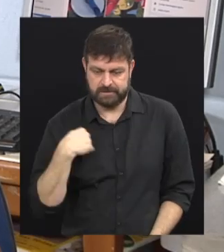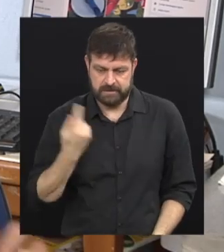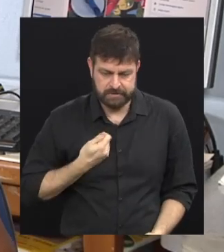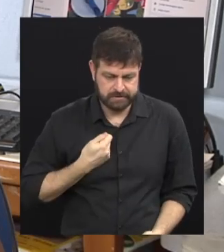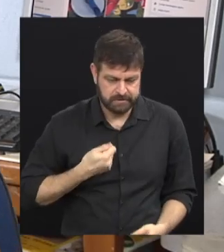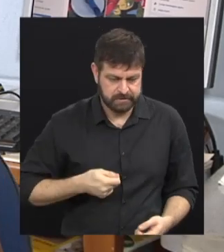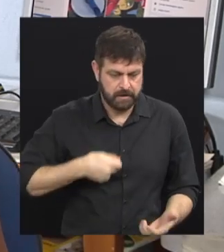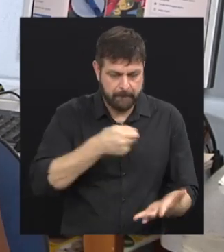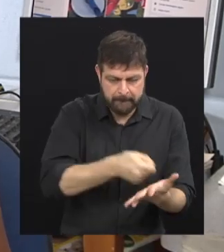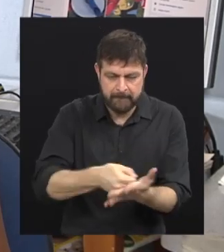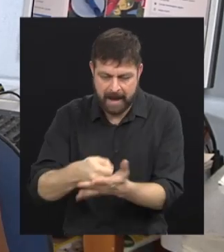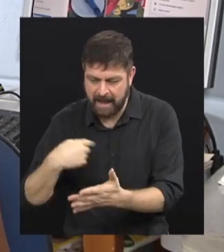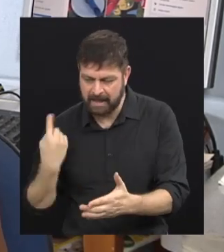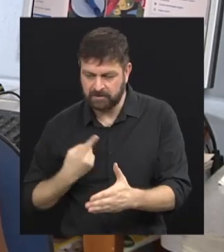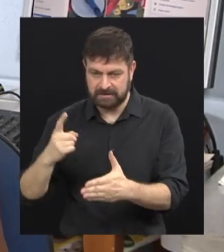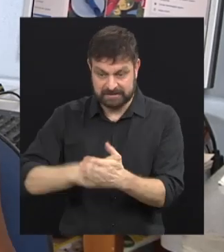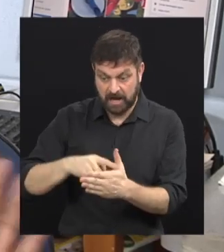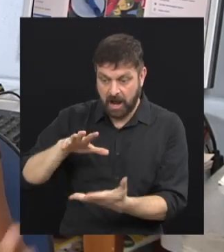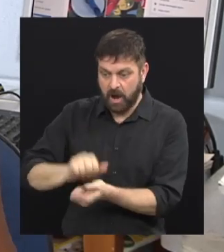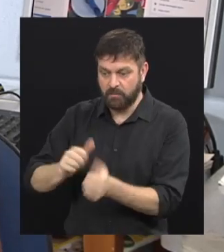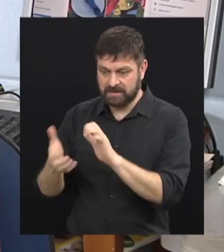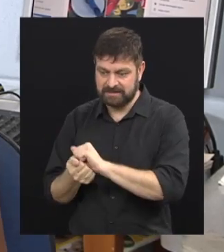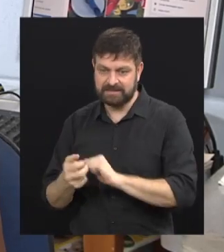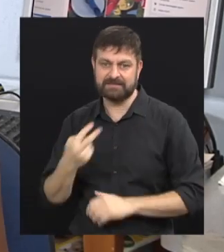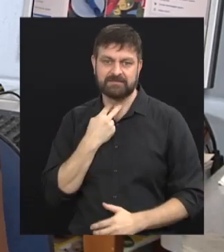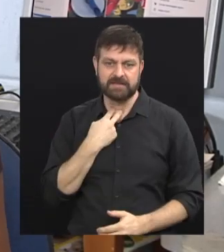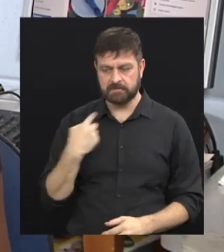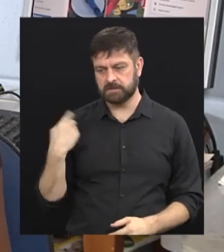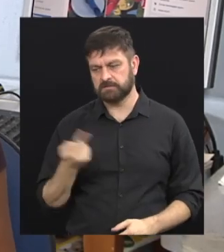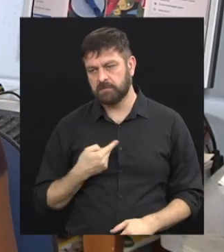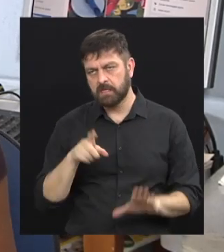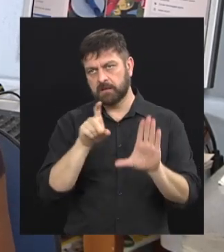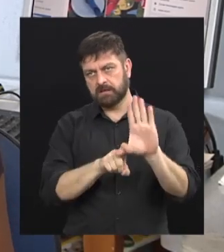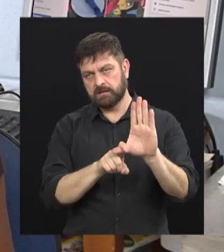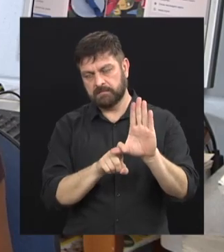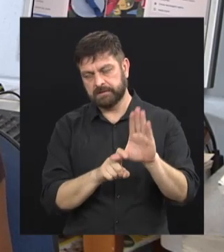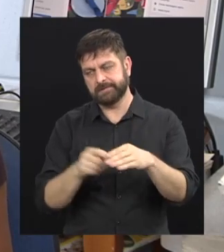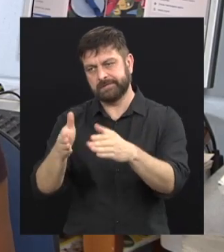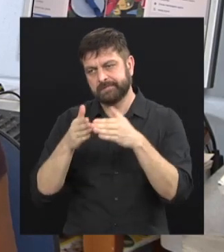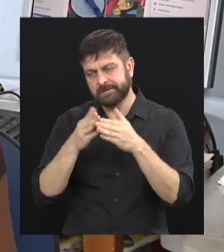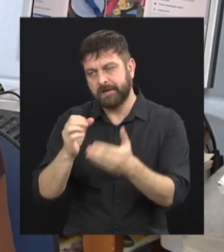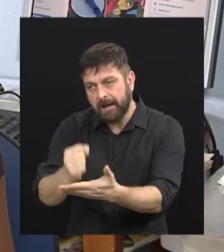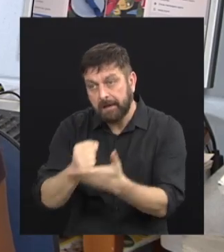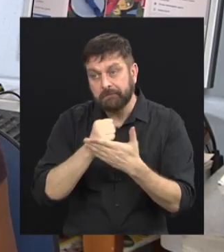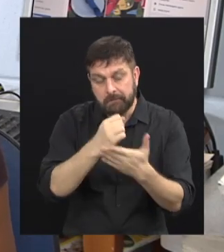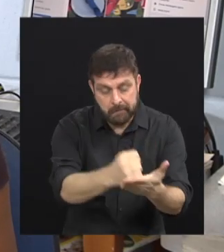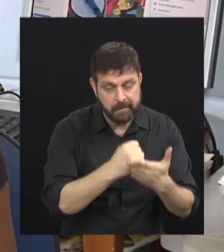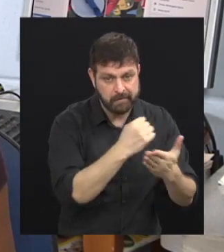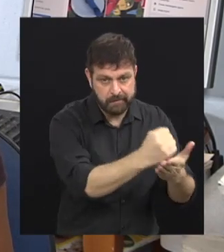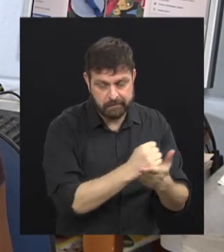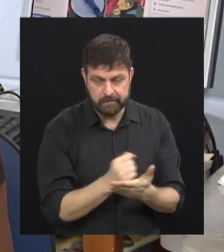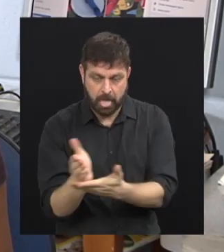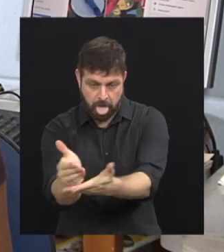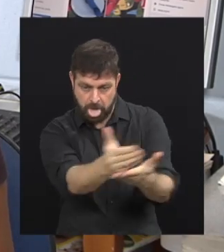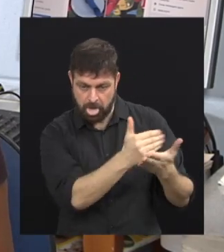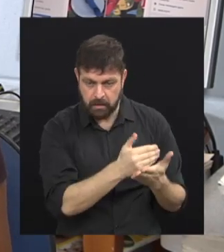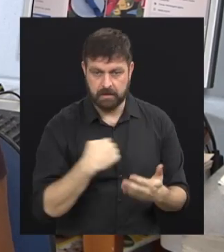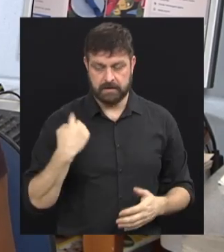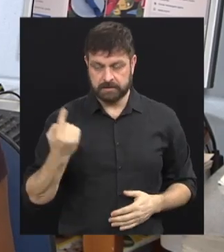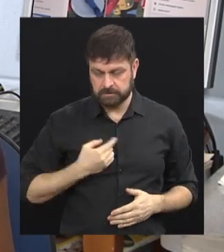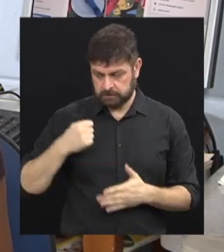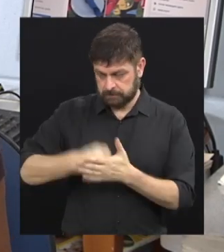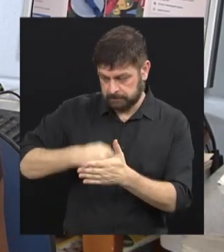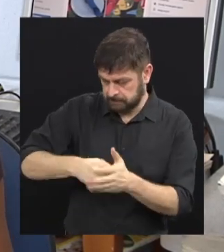Com o artesanato, para não depender, assim, de outras coisas, né? E estamos lutando para isso.